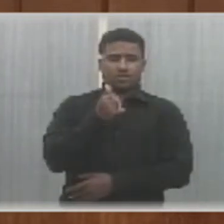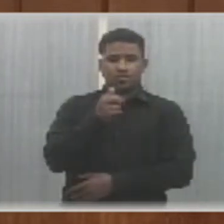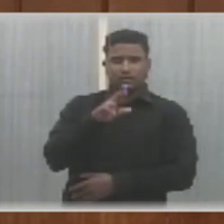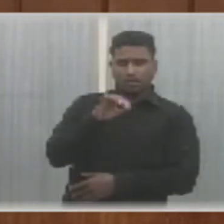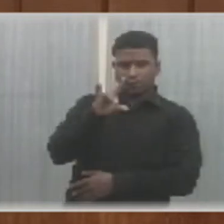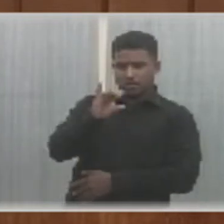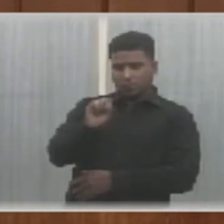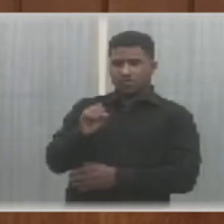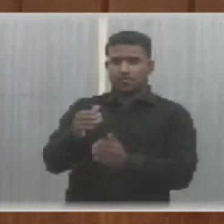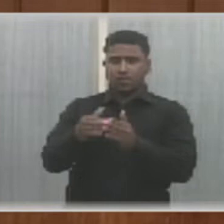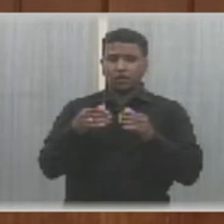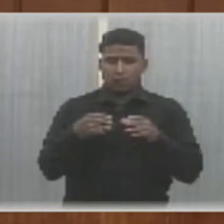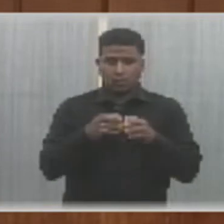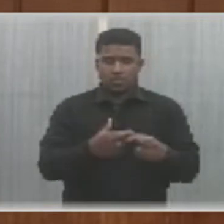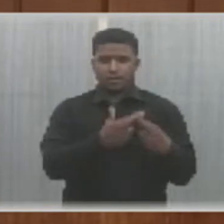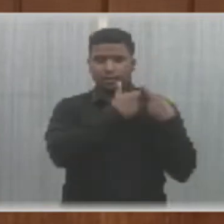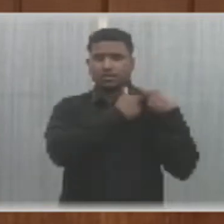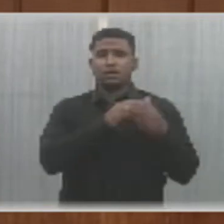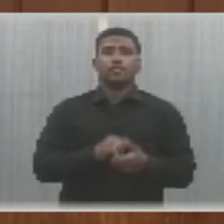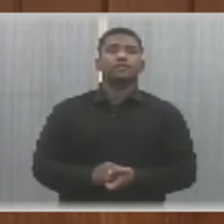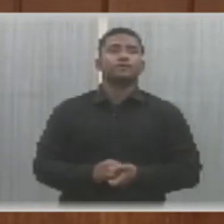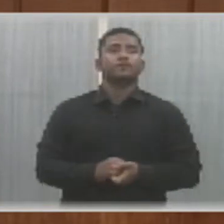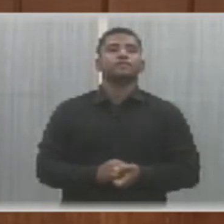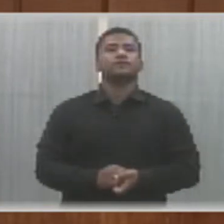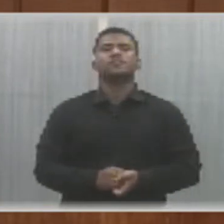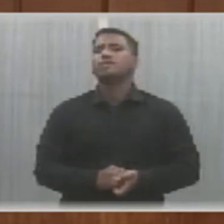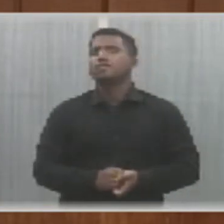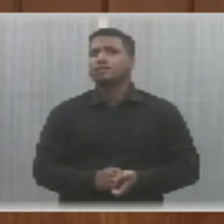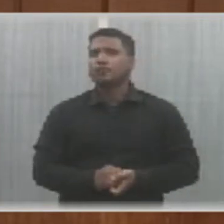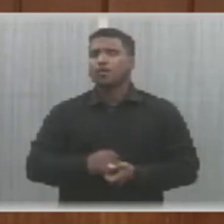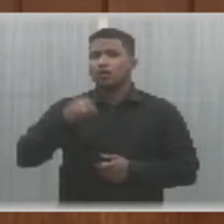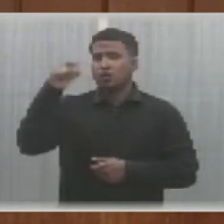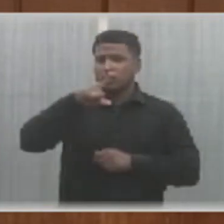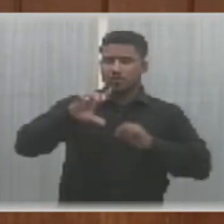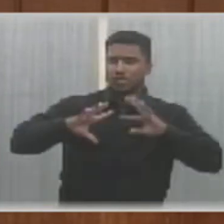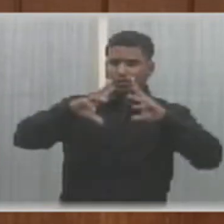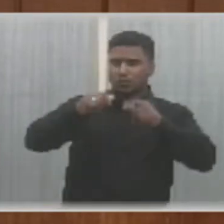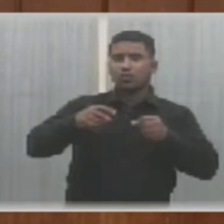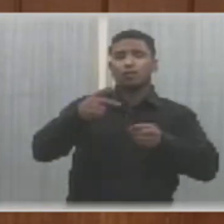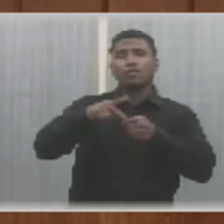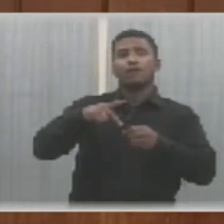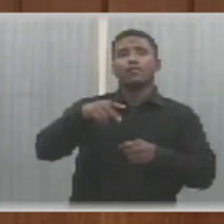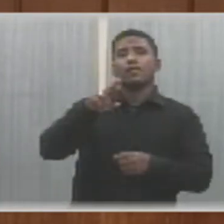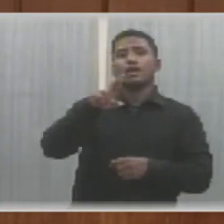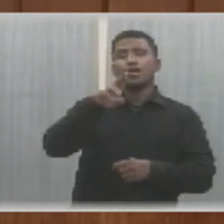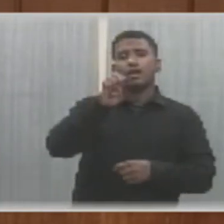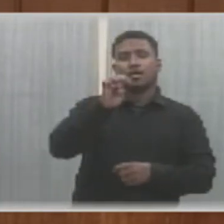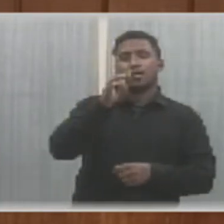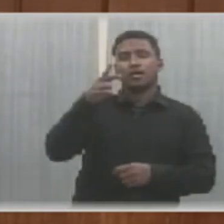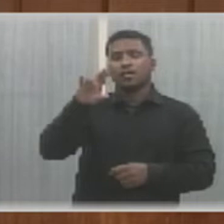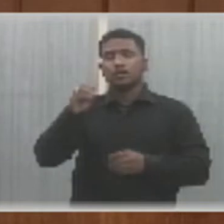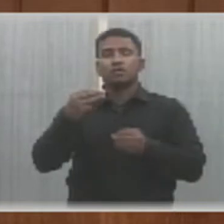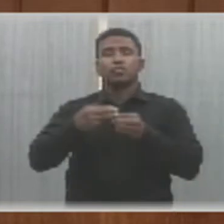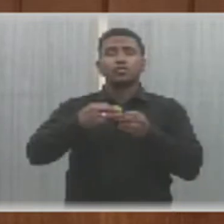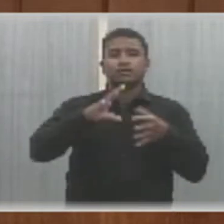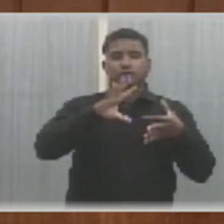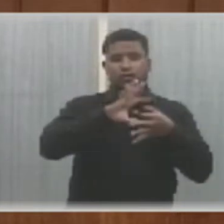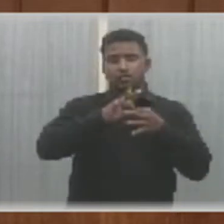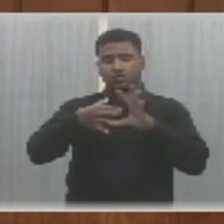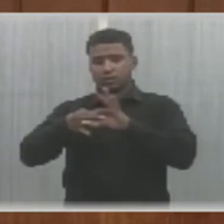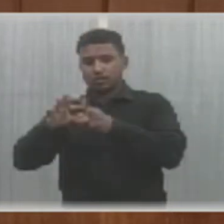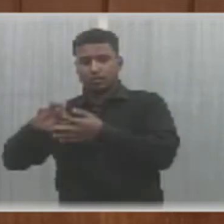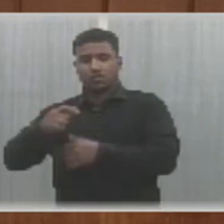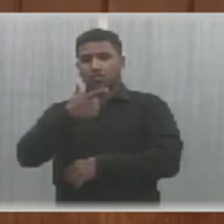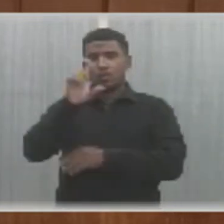solicitam dos órgãos competentes, contemplação do programa Luz para Todos, no provado Retiro, município de Corrente, e outro de uma